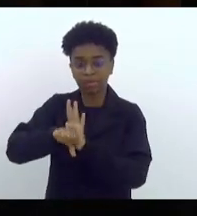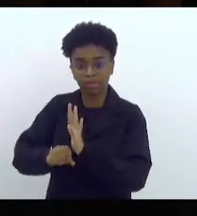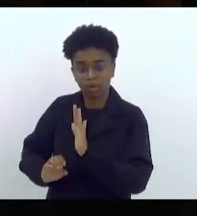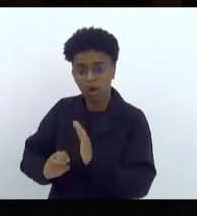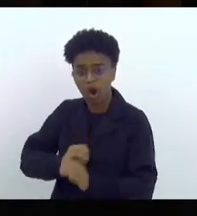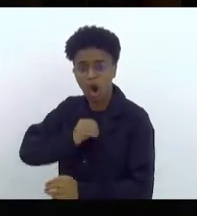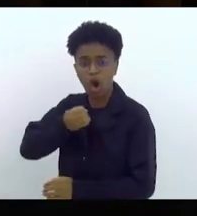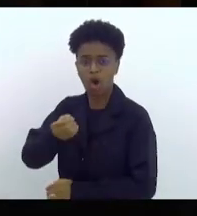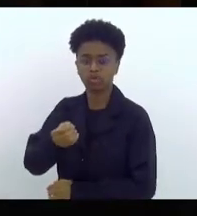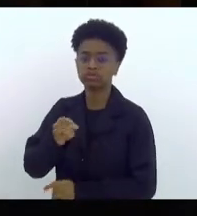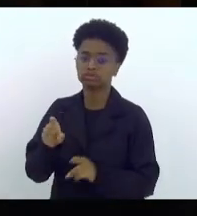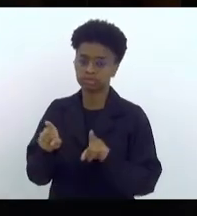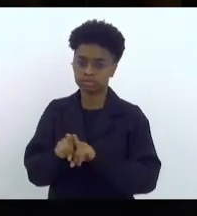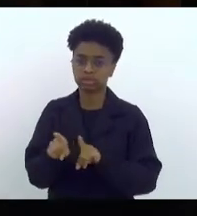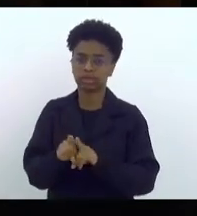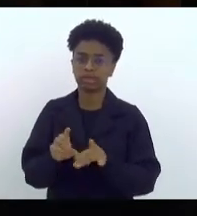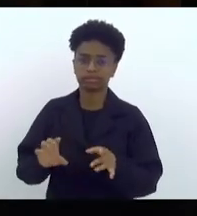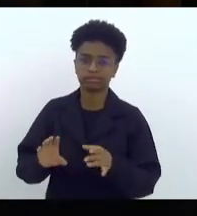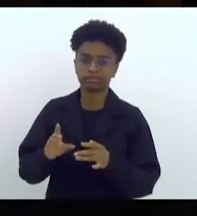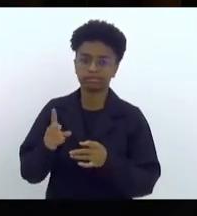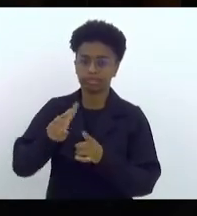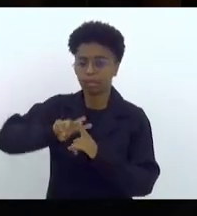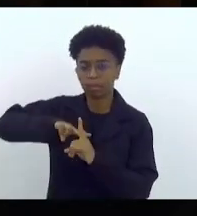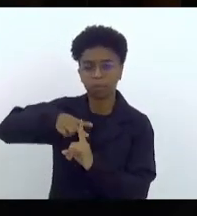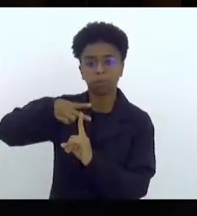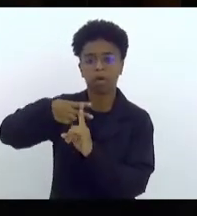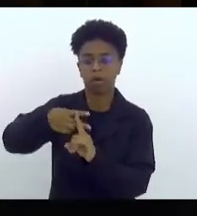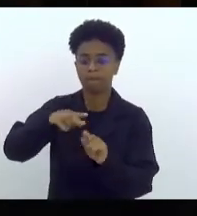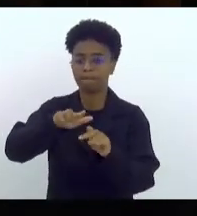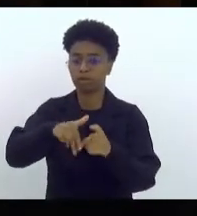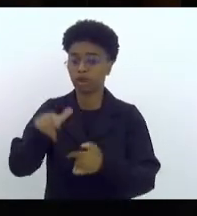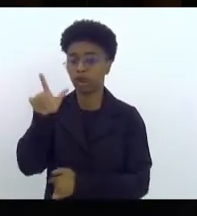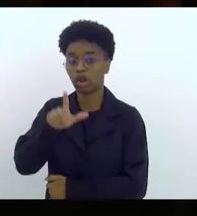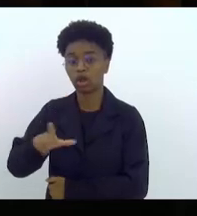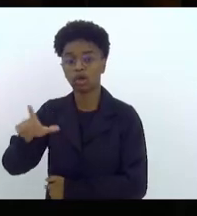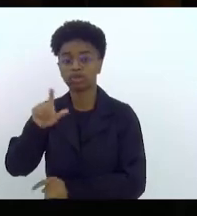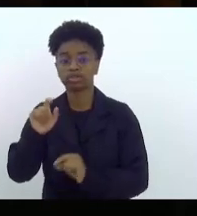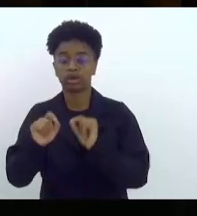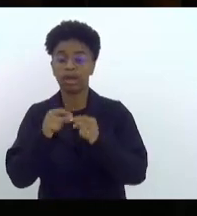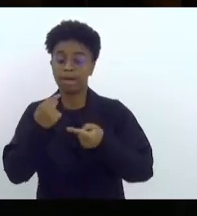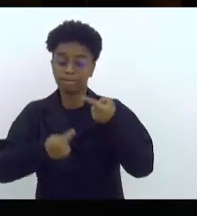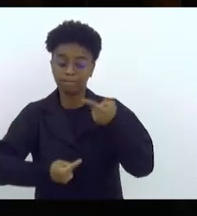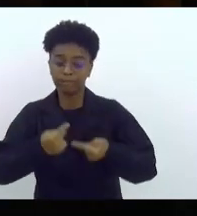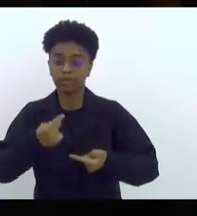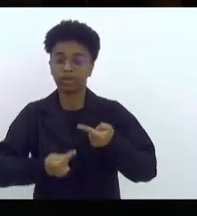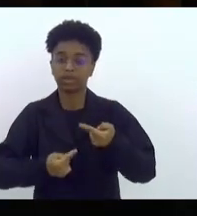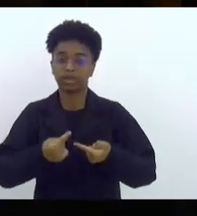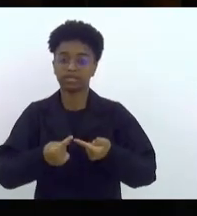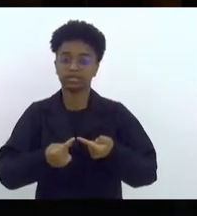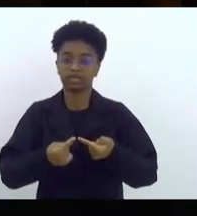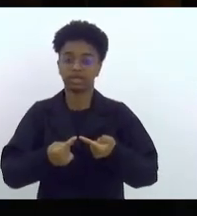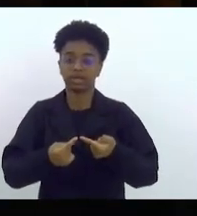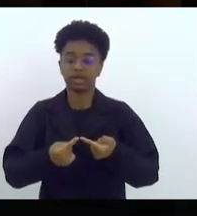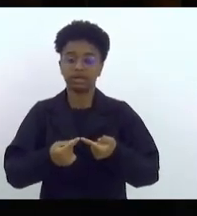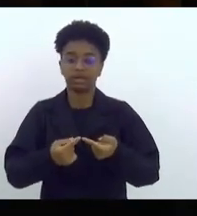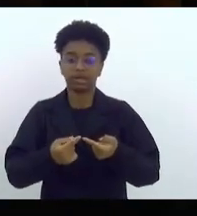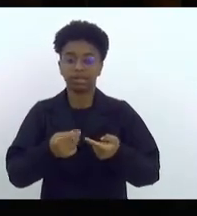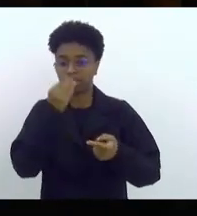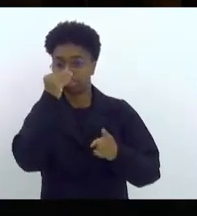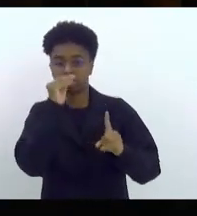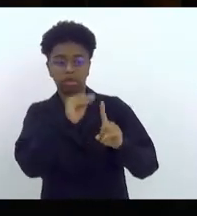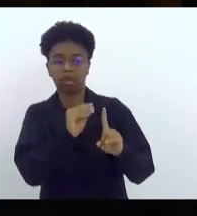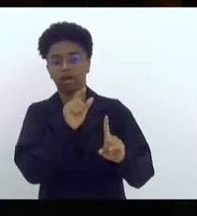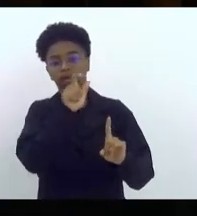algo que cresceu também com essa lógica da política da inviabilização da vida do outro.